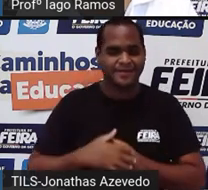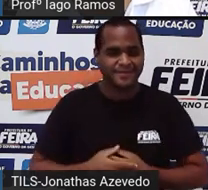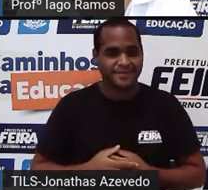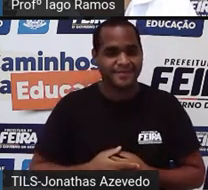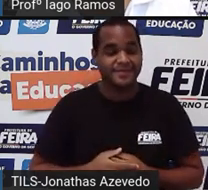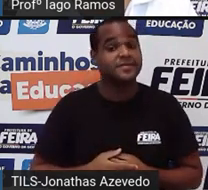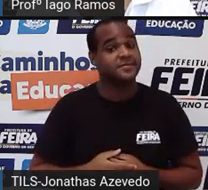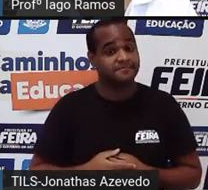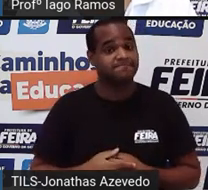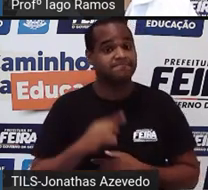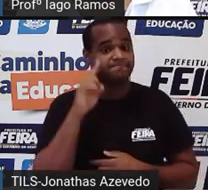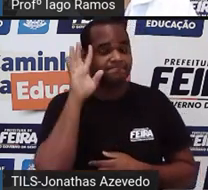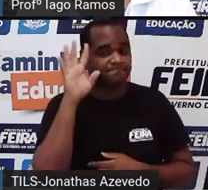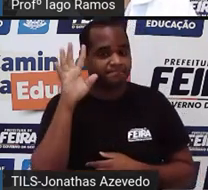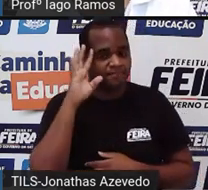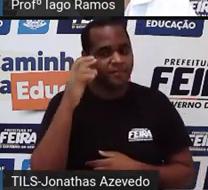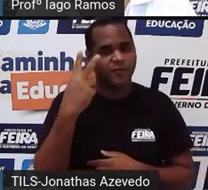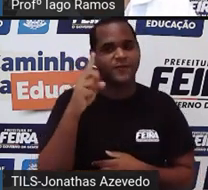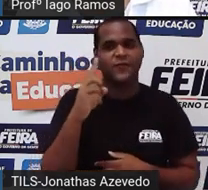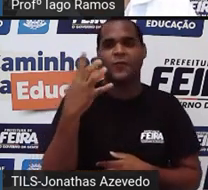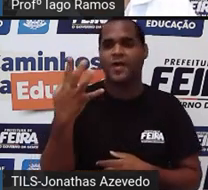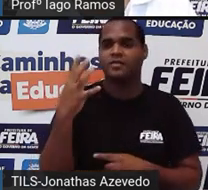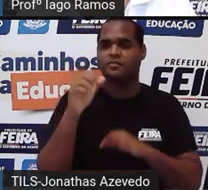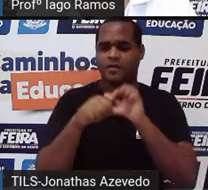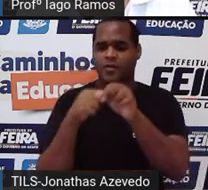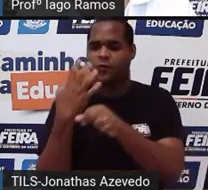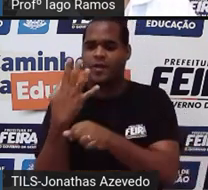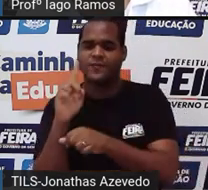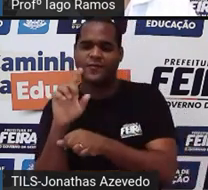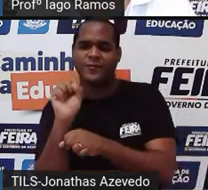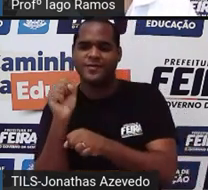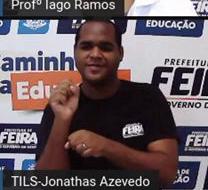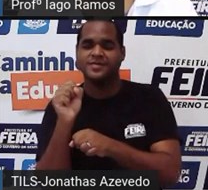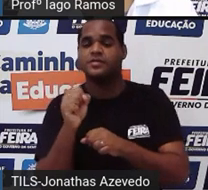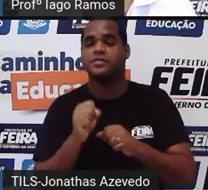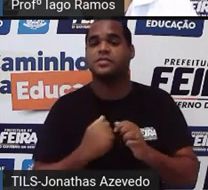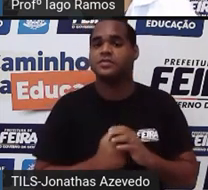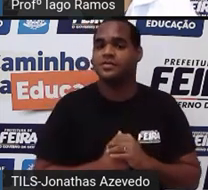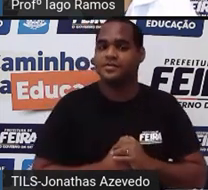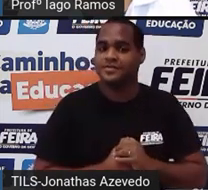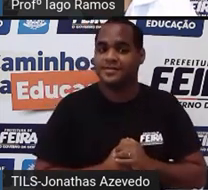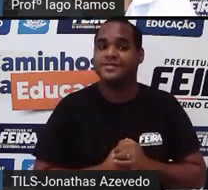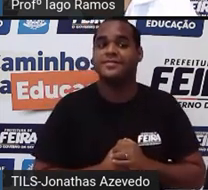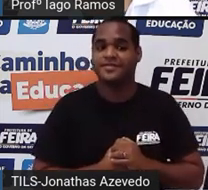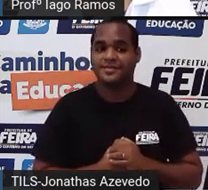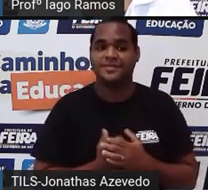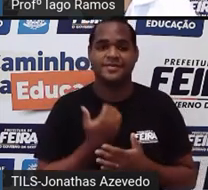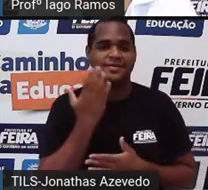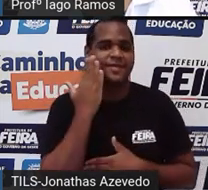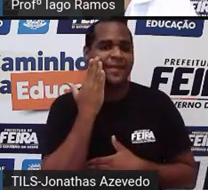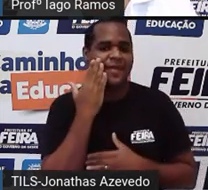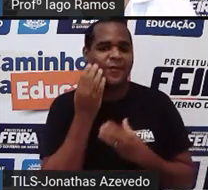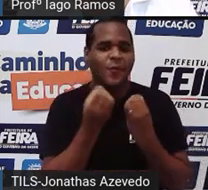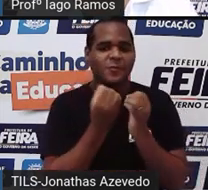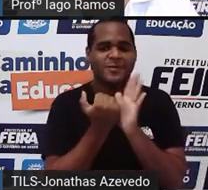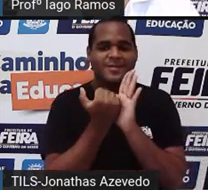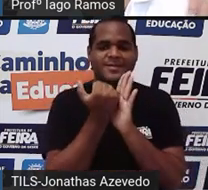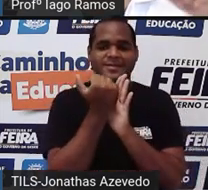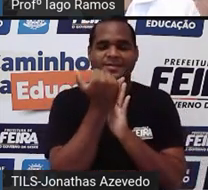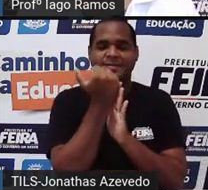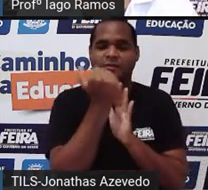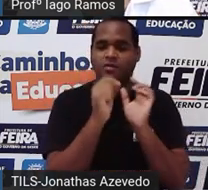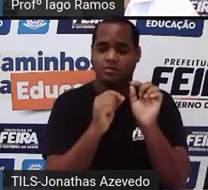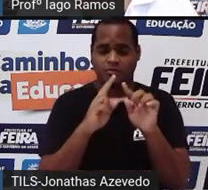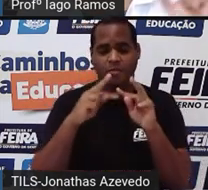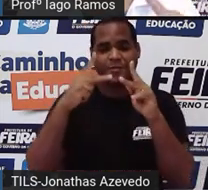Só que aí eu penso, de 2,4 pra 4,8, Como é que isso tá aumentando? Tá aumentando